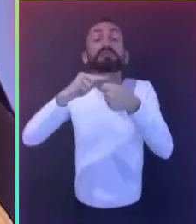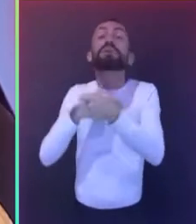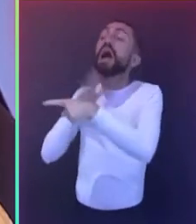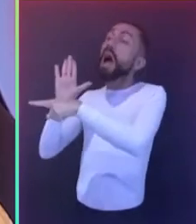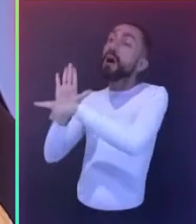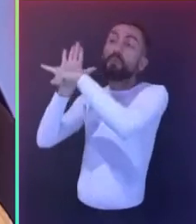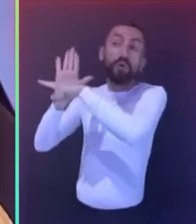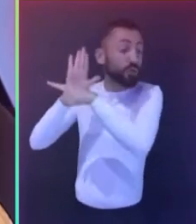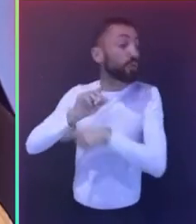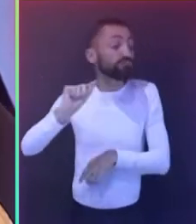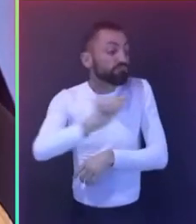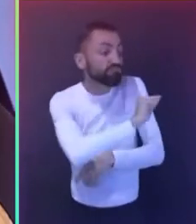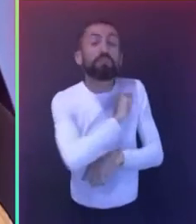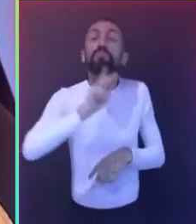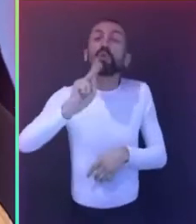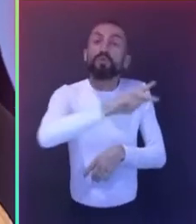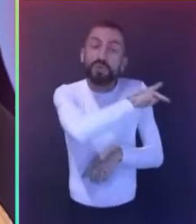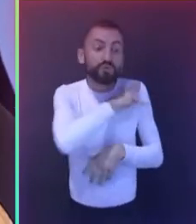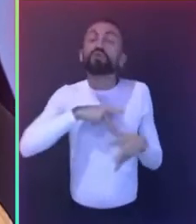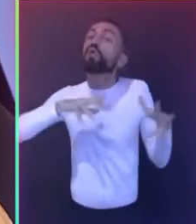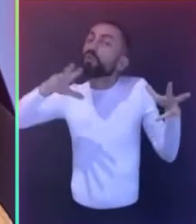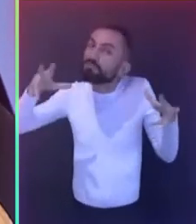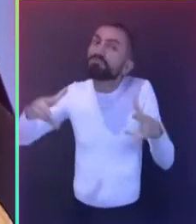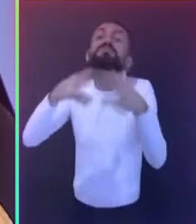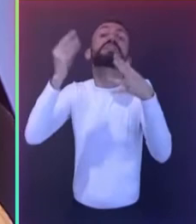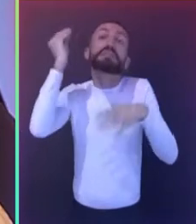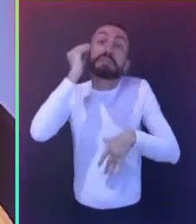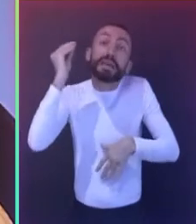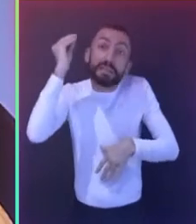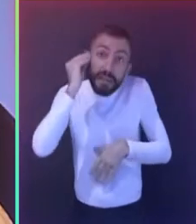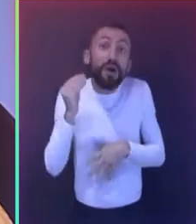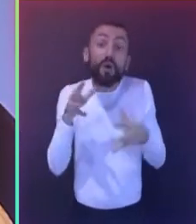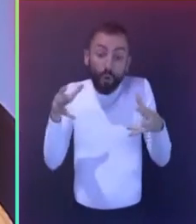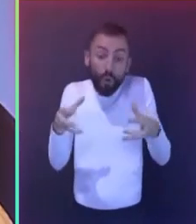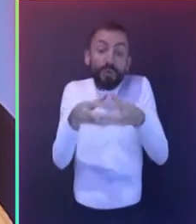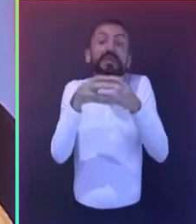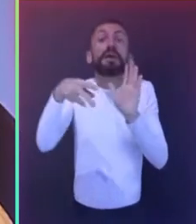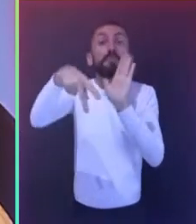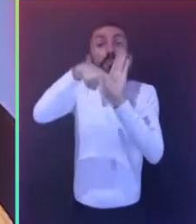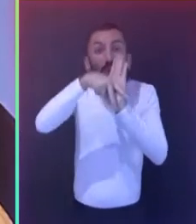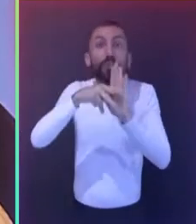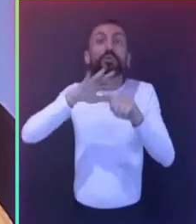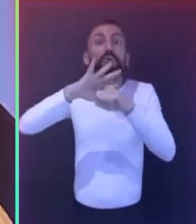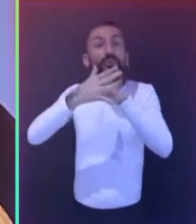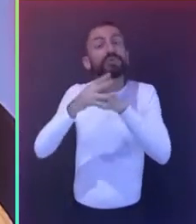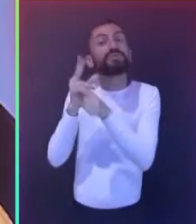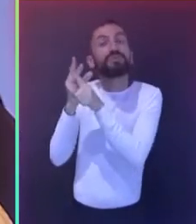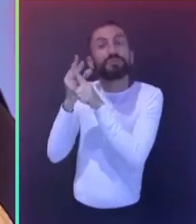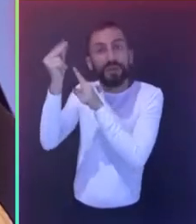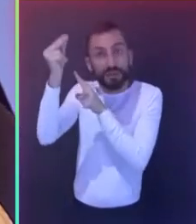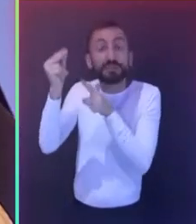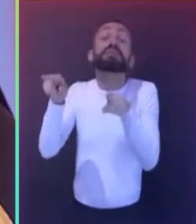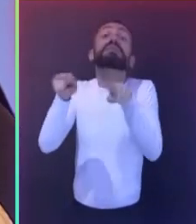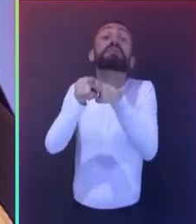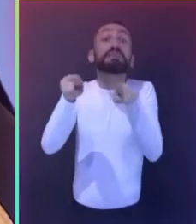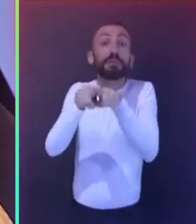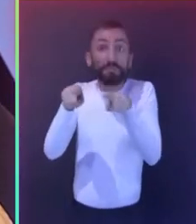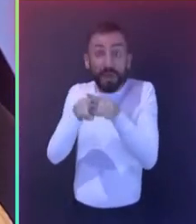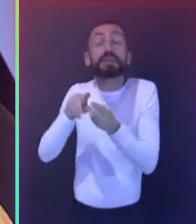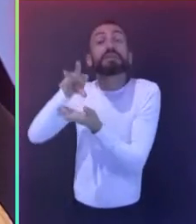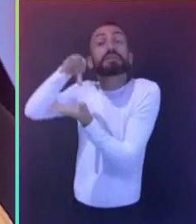de nossos docentes em comitês COVID locais e no centro de contingência ao coronavírus do governo do Estado.